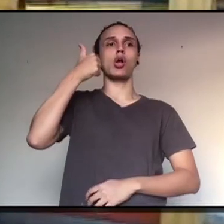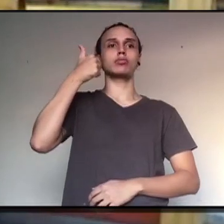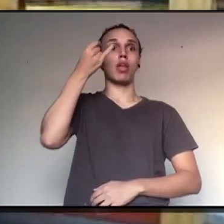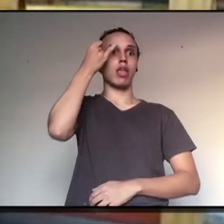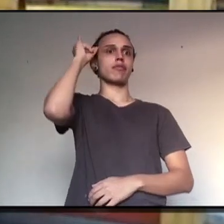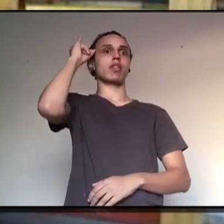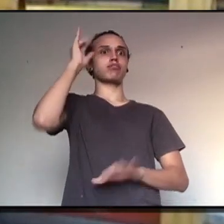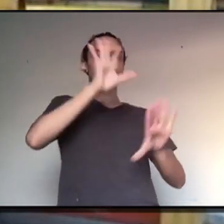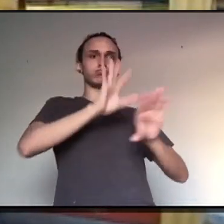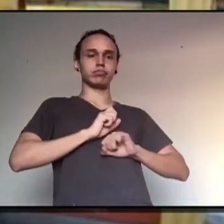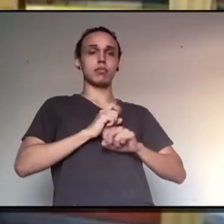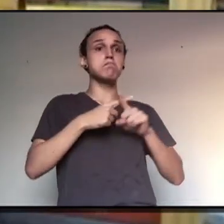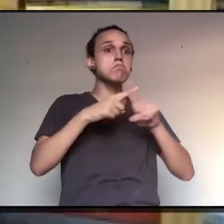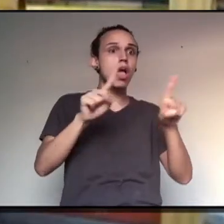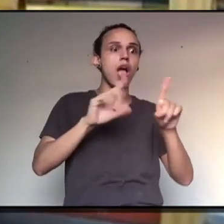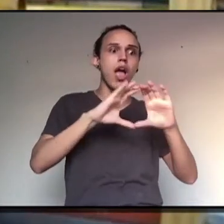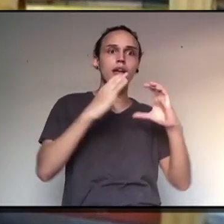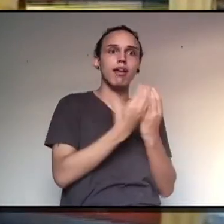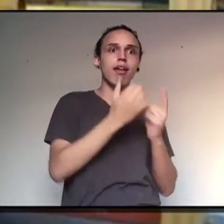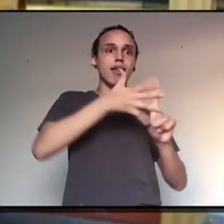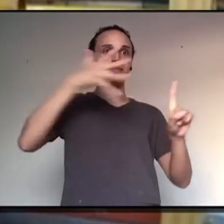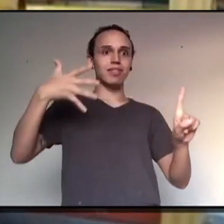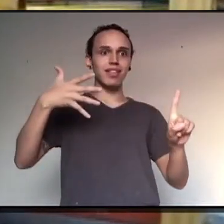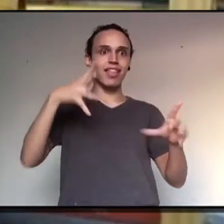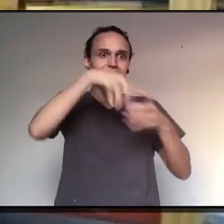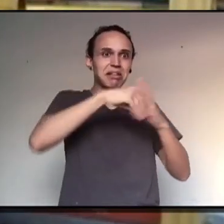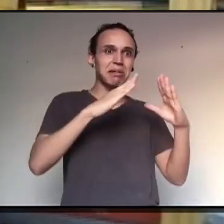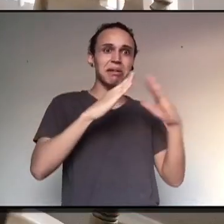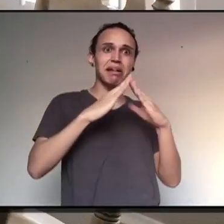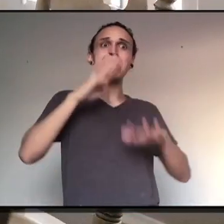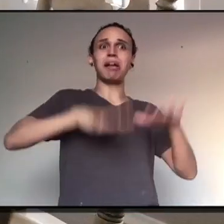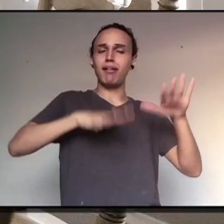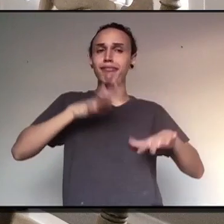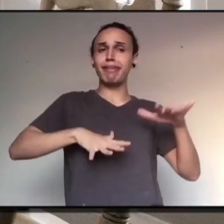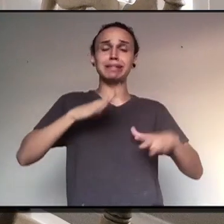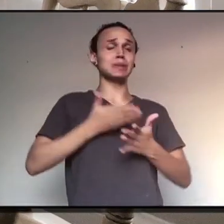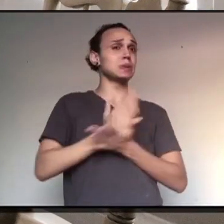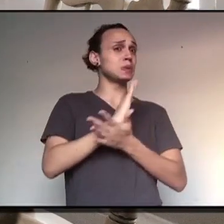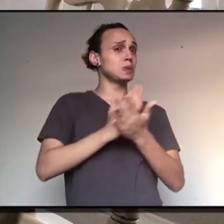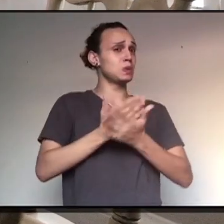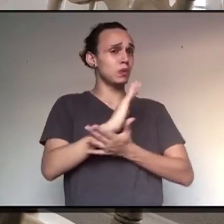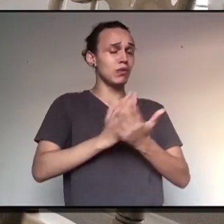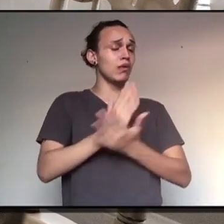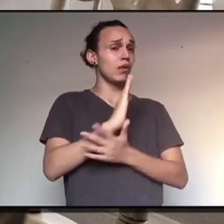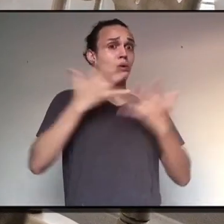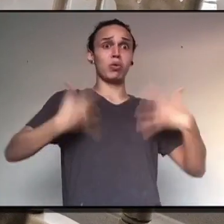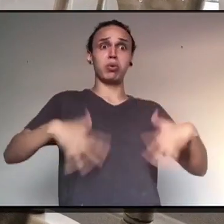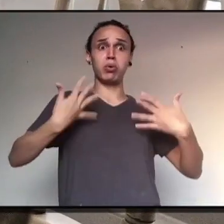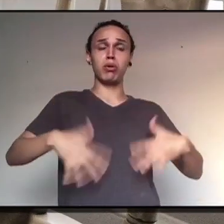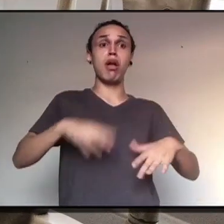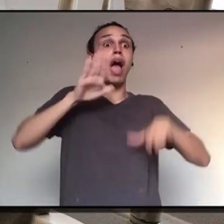era a melhor medida de prevenção. Só que para a população LGBT, a casa pode ser um lugar extremamente